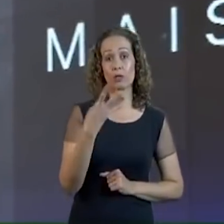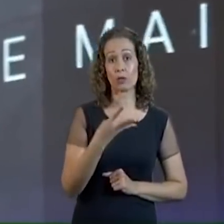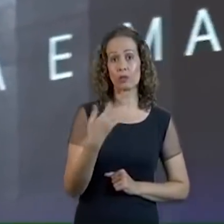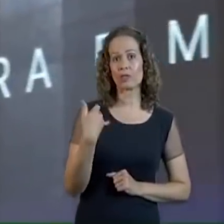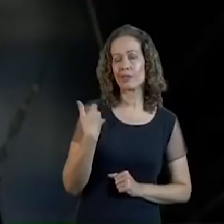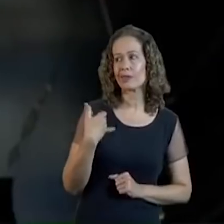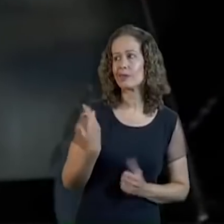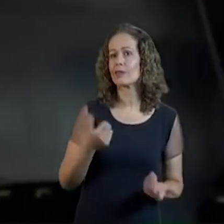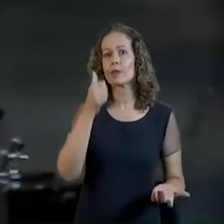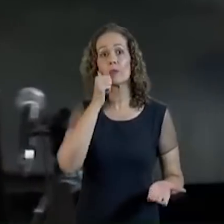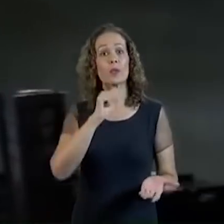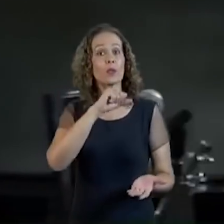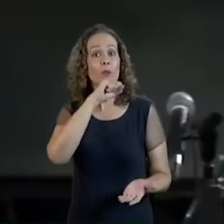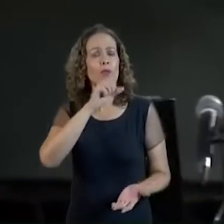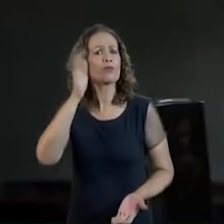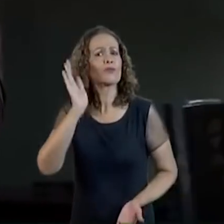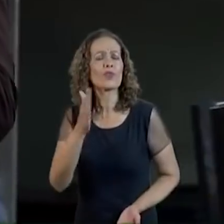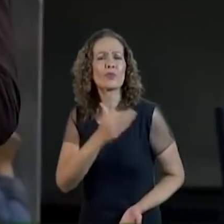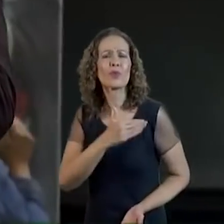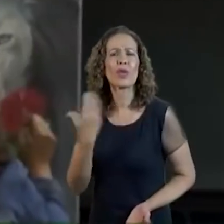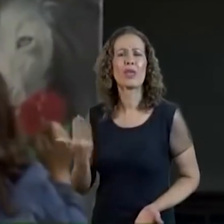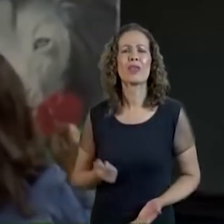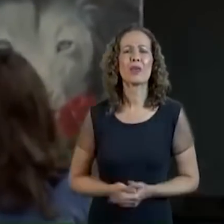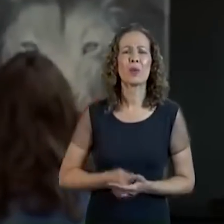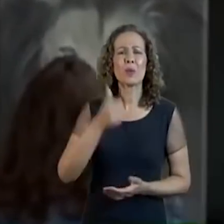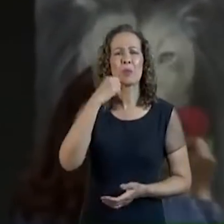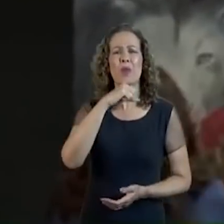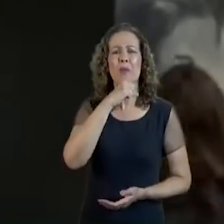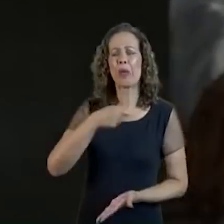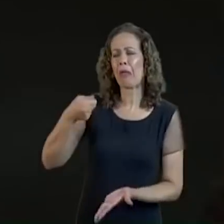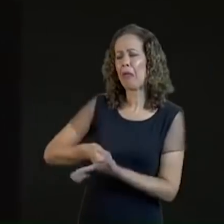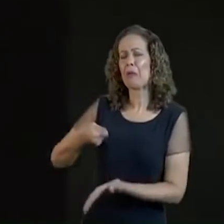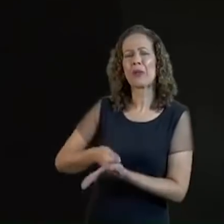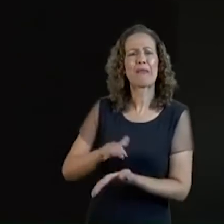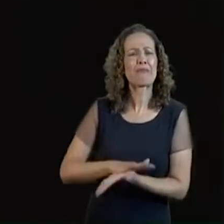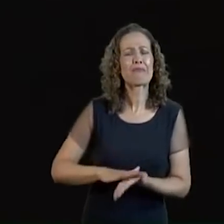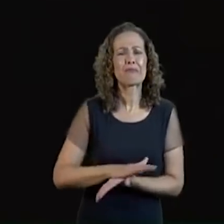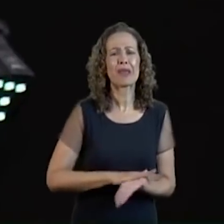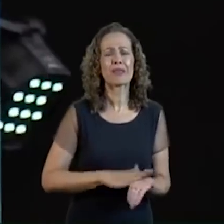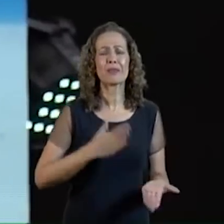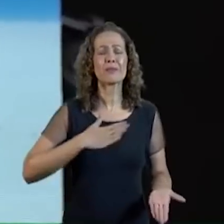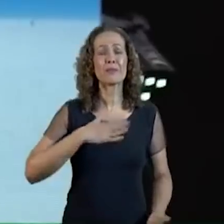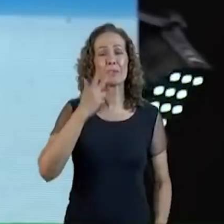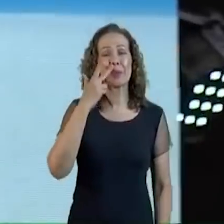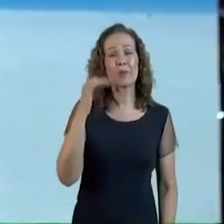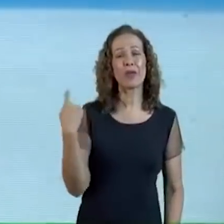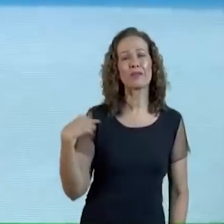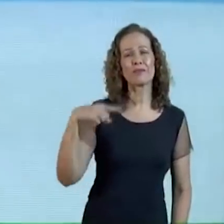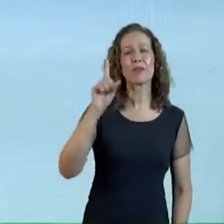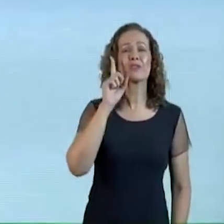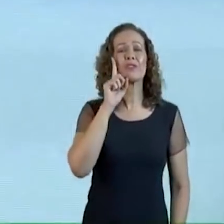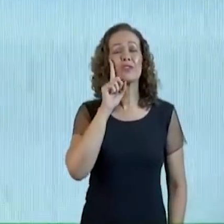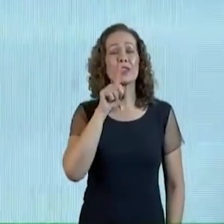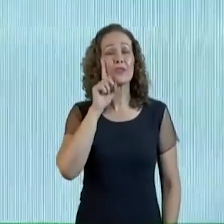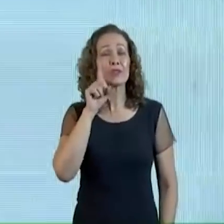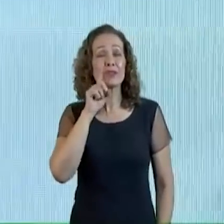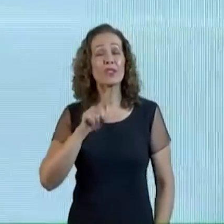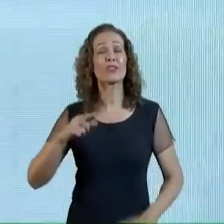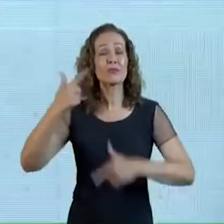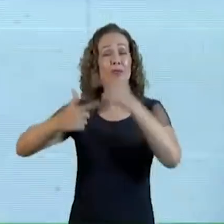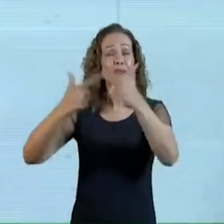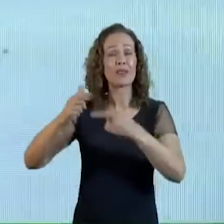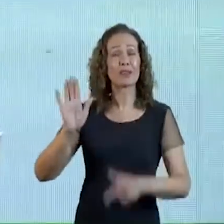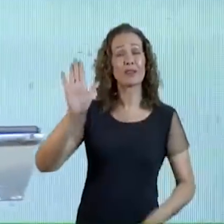cobrar De ler bíblia De estudar De nada Meu pai foi para os Estados Unidos Trabalhar Eu falei isso Até que meu pai Me deu